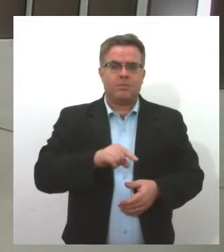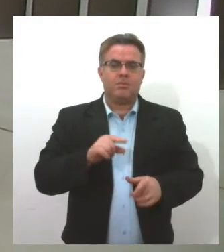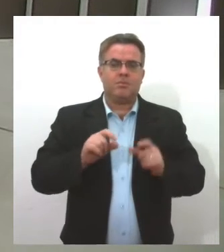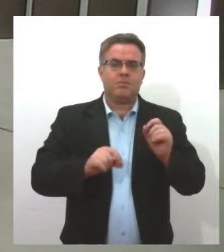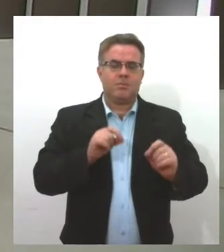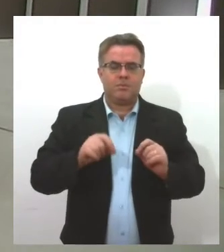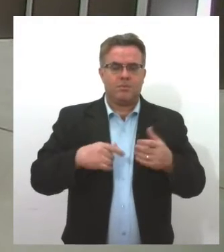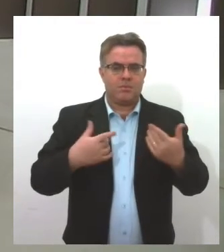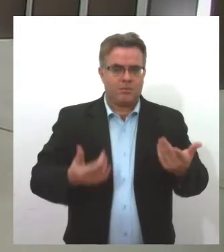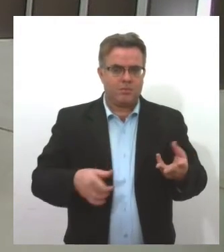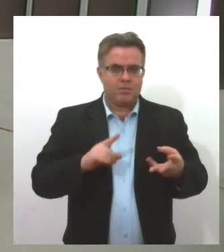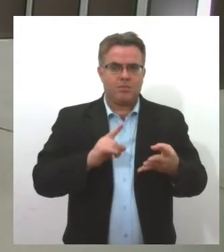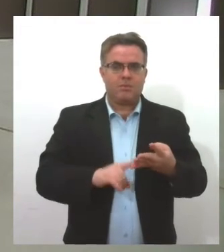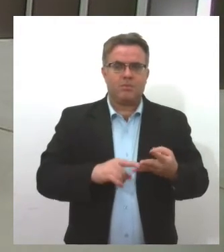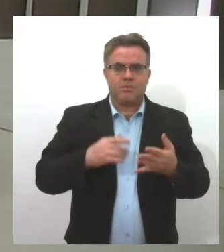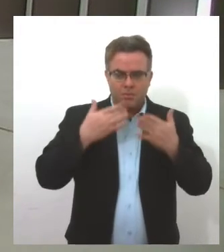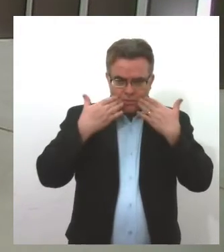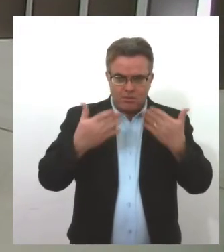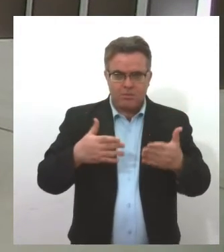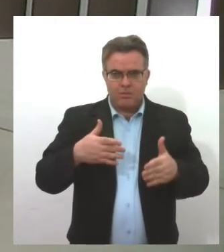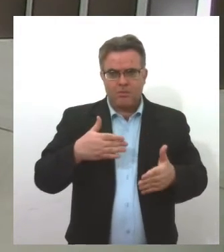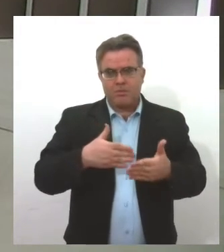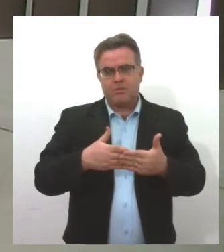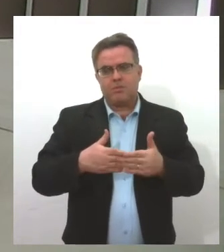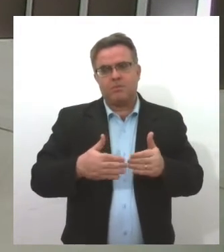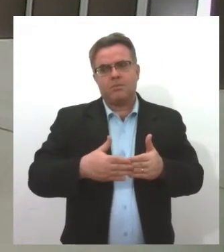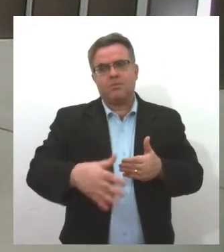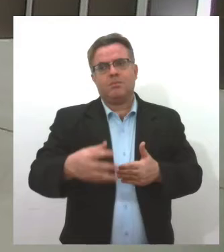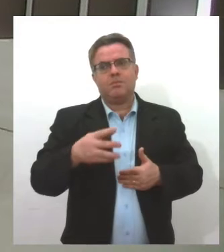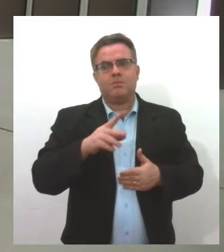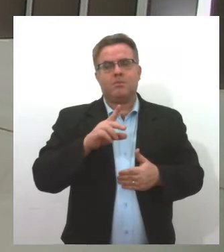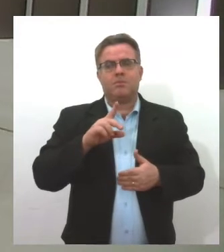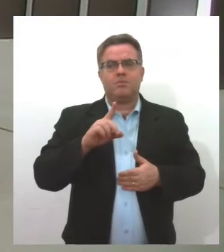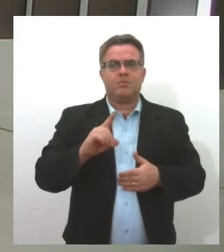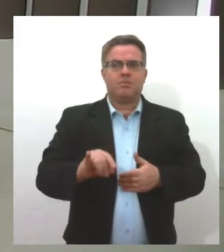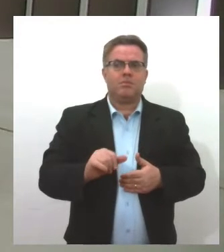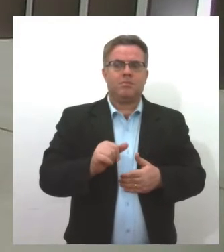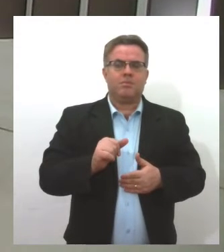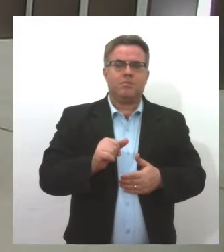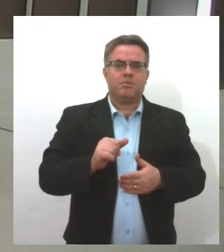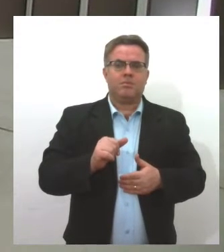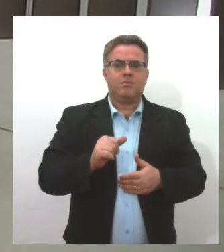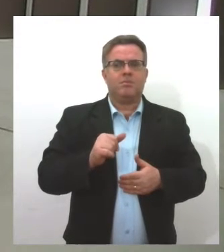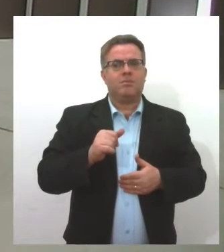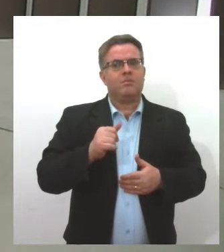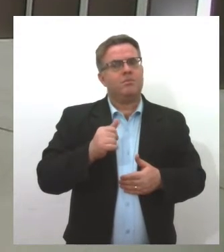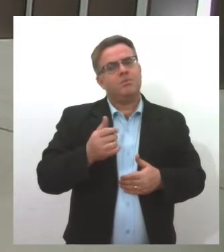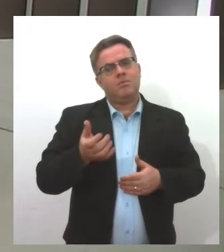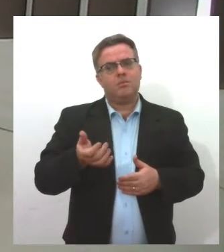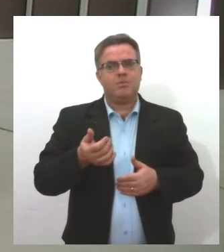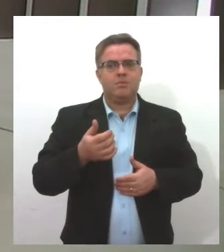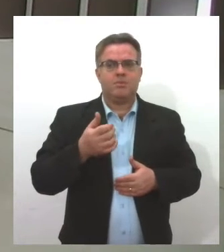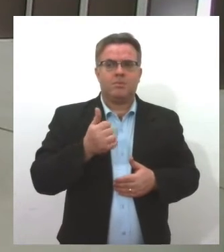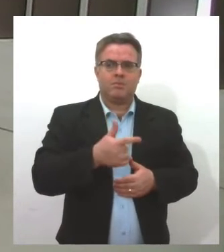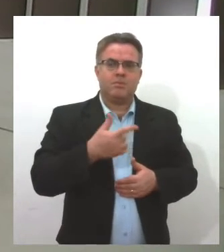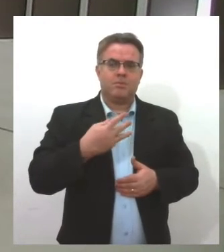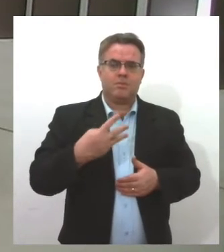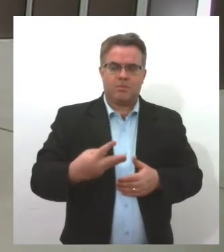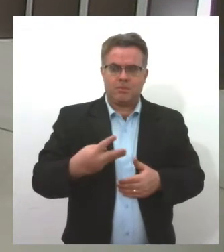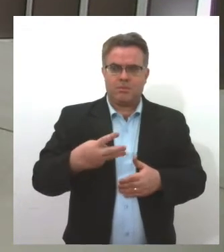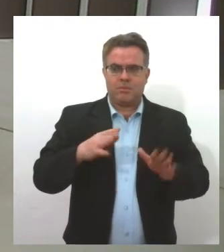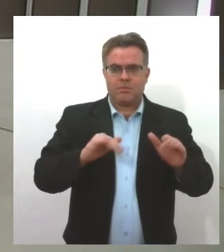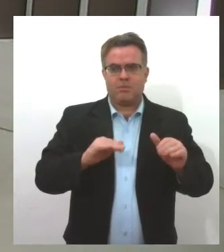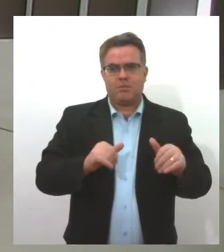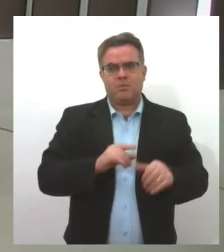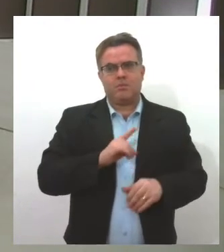teremos uma apresentação prevista para o dia 23 de setembro, olha, daqui a 15 dias, às 17 horas, na